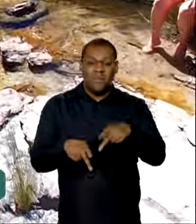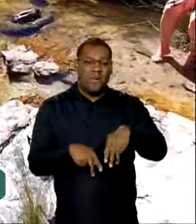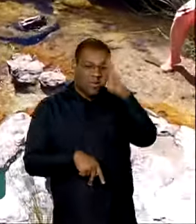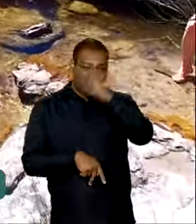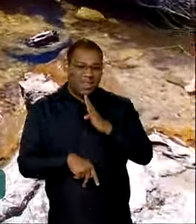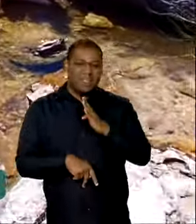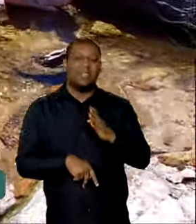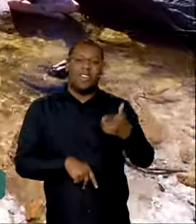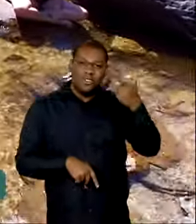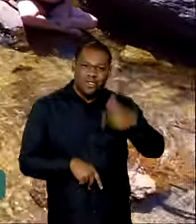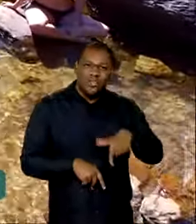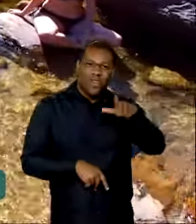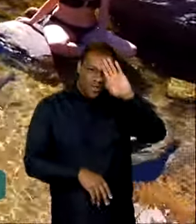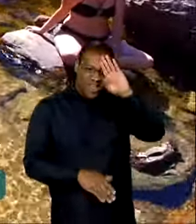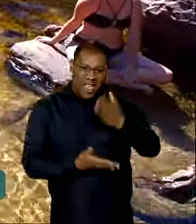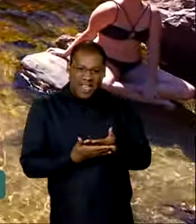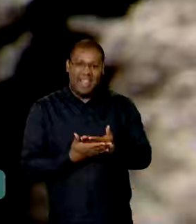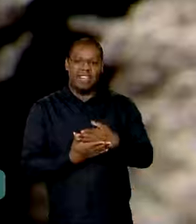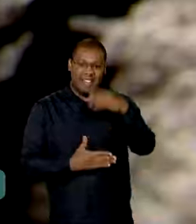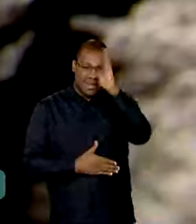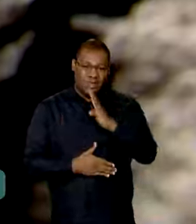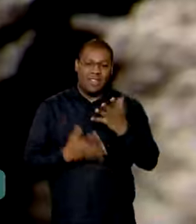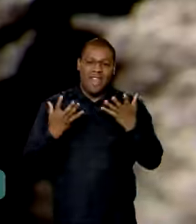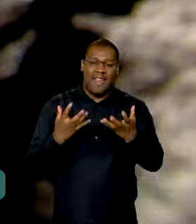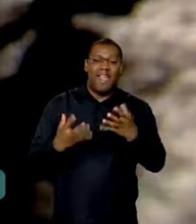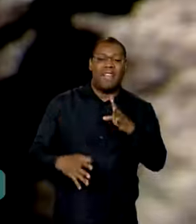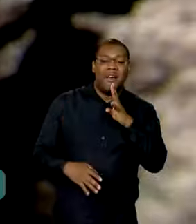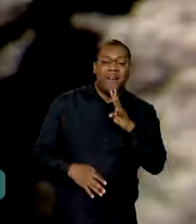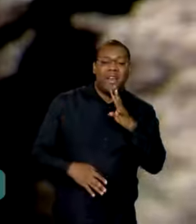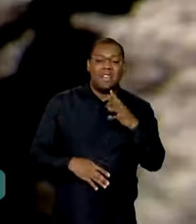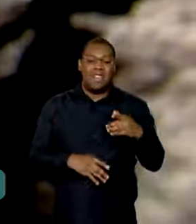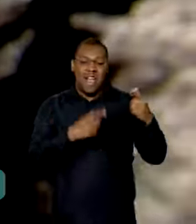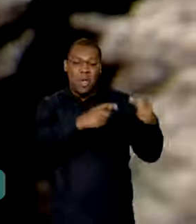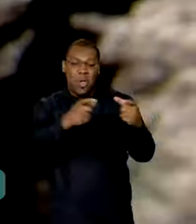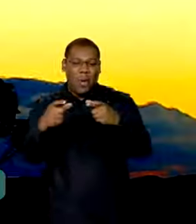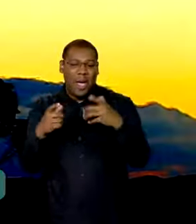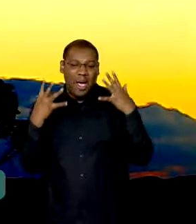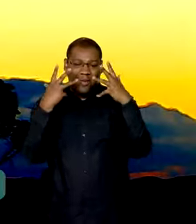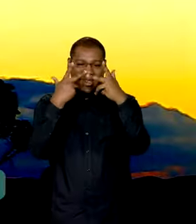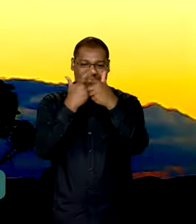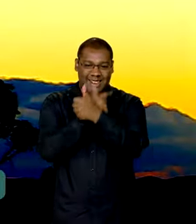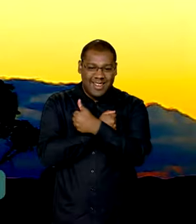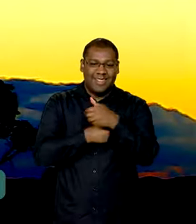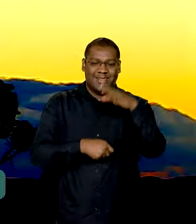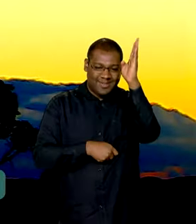acreditar no Brasil e quer conhecer cada vez mais os nossos encantos e as nossas belezas.